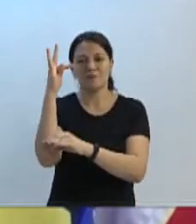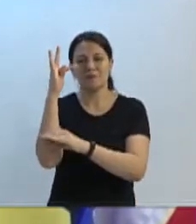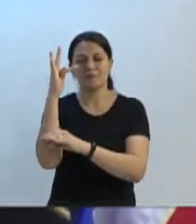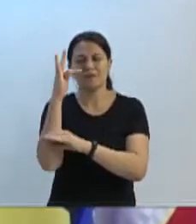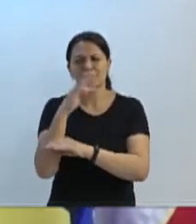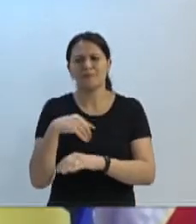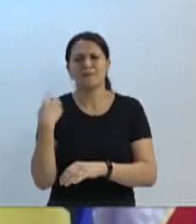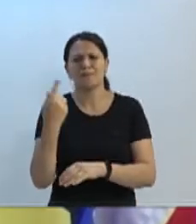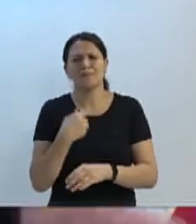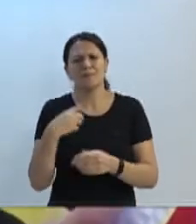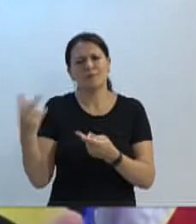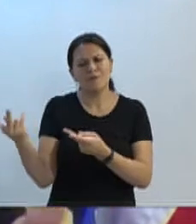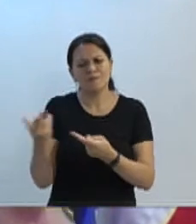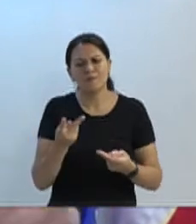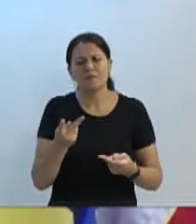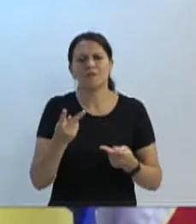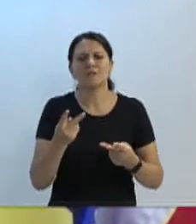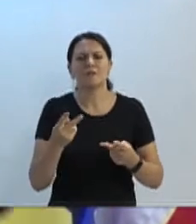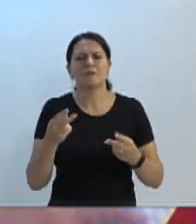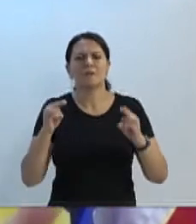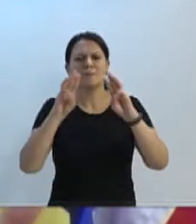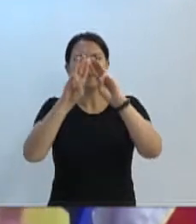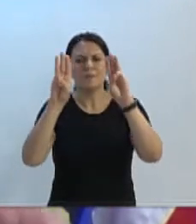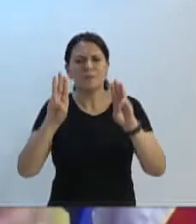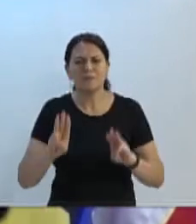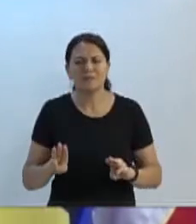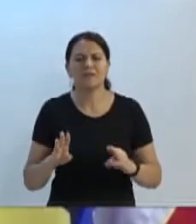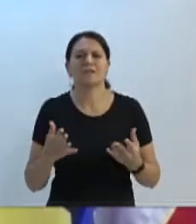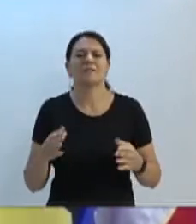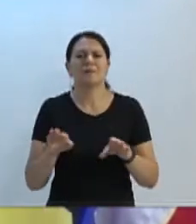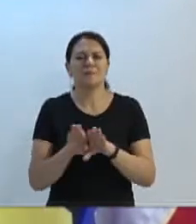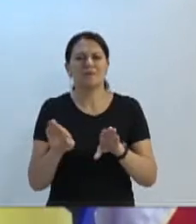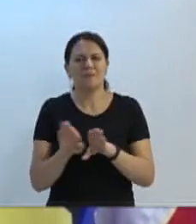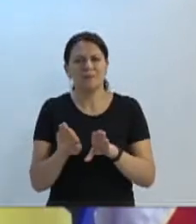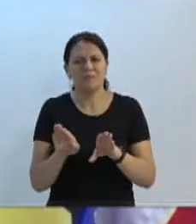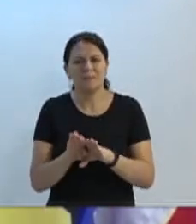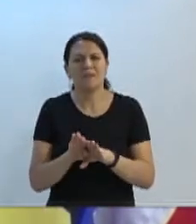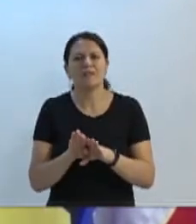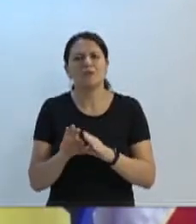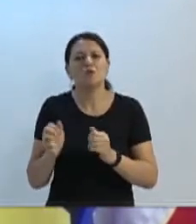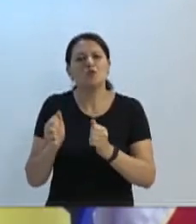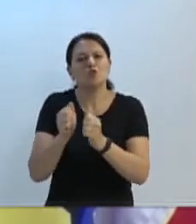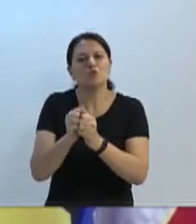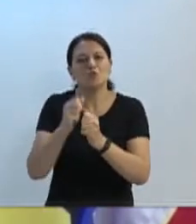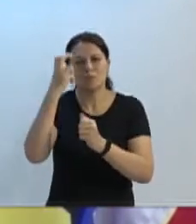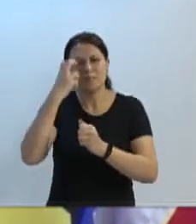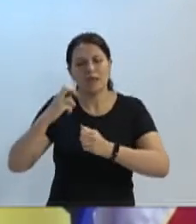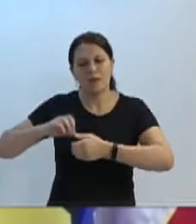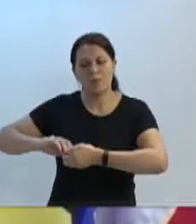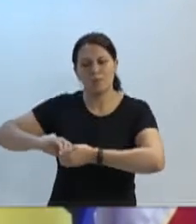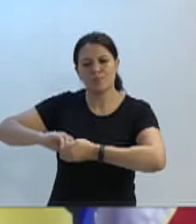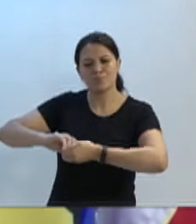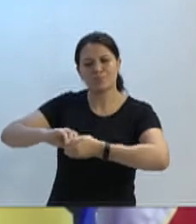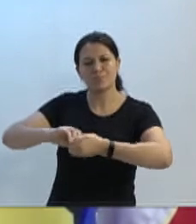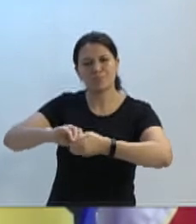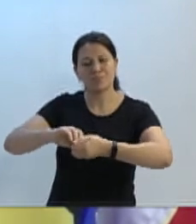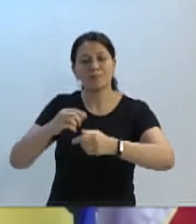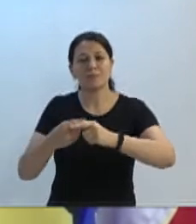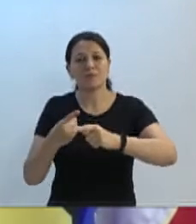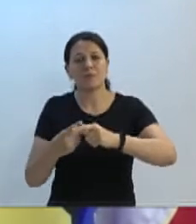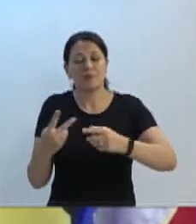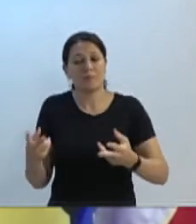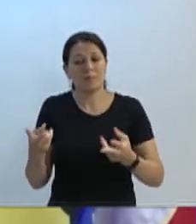fizemos visitas a museus, visitas guiadas, fizemos álbuns de feltro, para que as pessoas pudessem perceber,